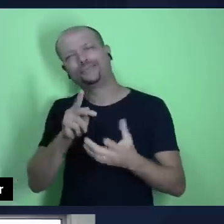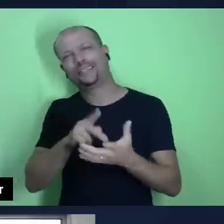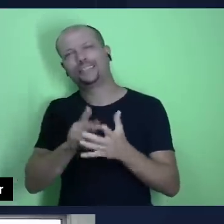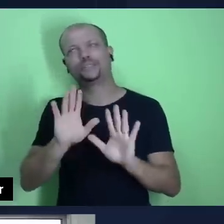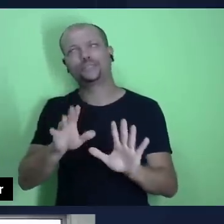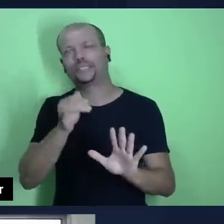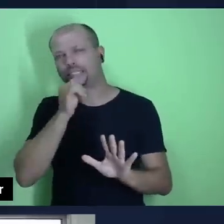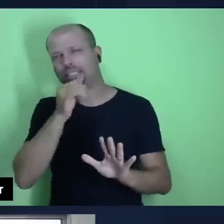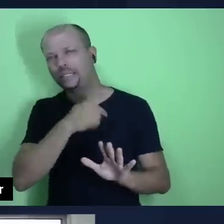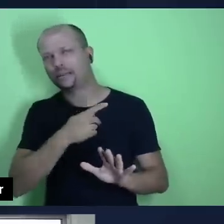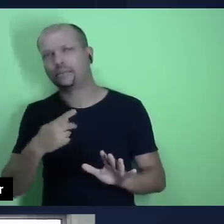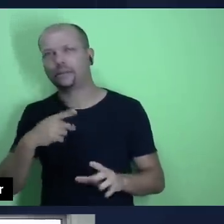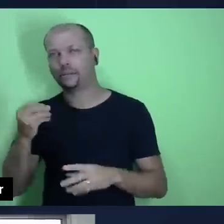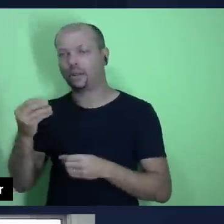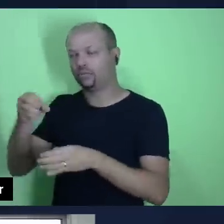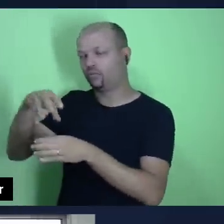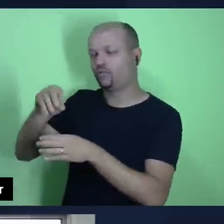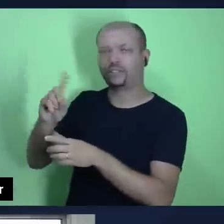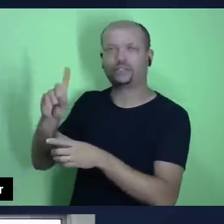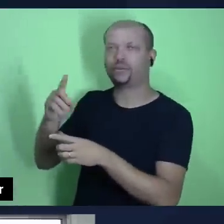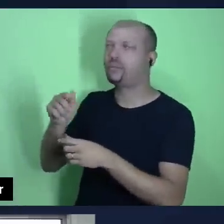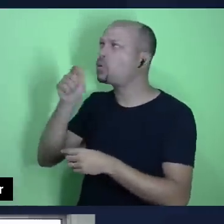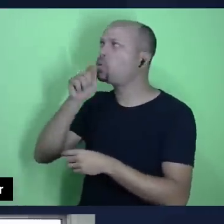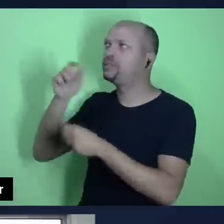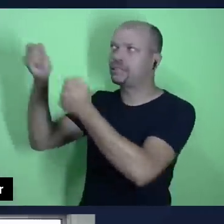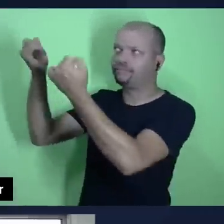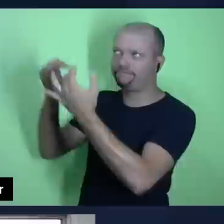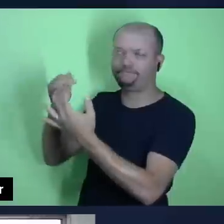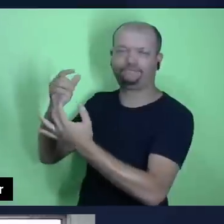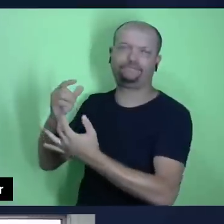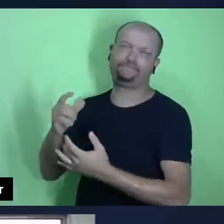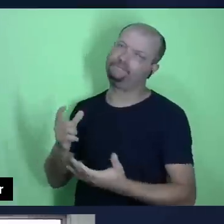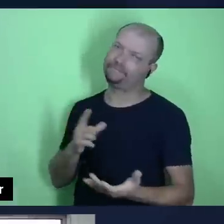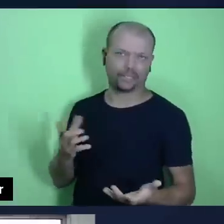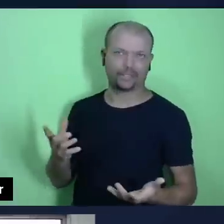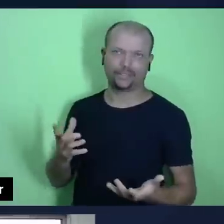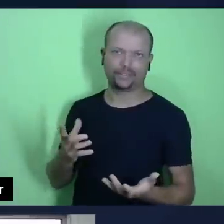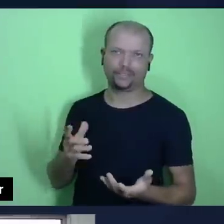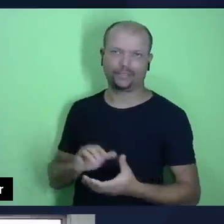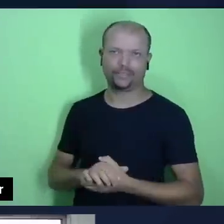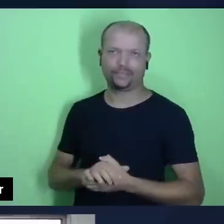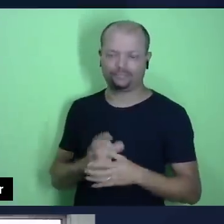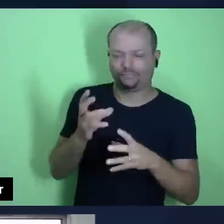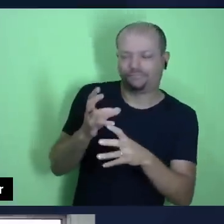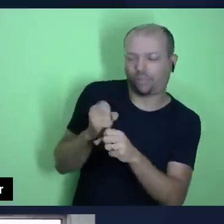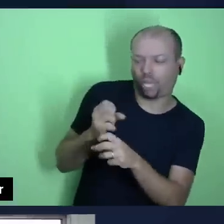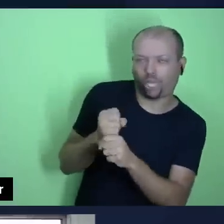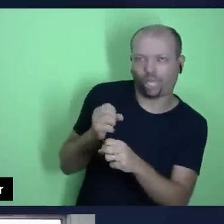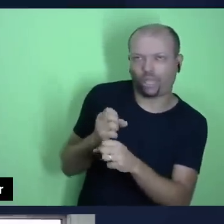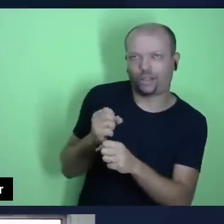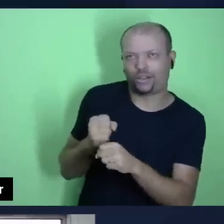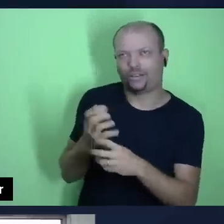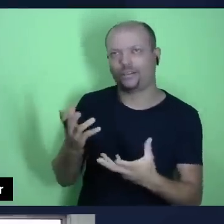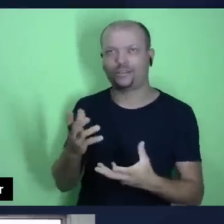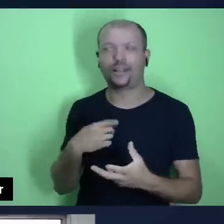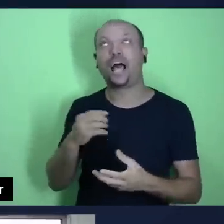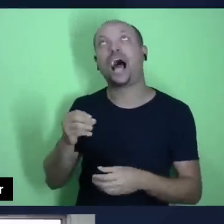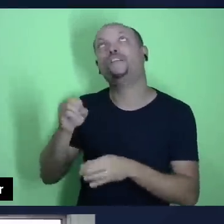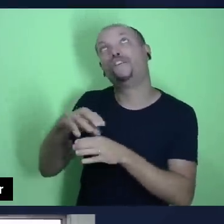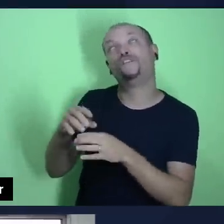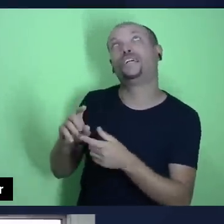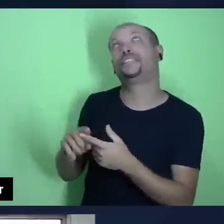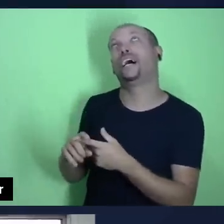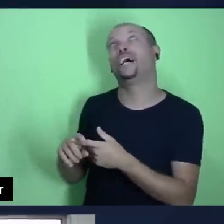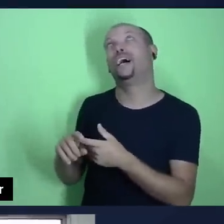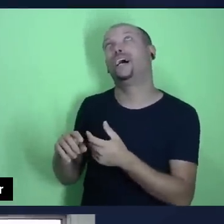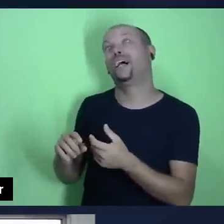Júlio, nós ofertamos não para alcançar as bênçãos e nem como cálculo, assim, bem, eu vou ofertar tanto para alcançar